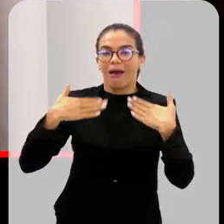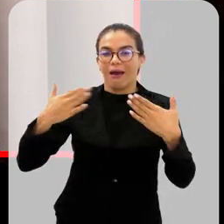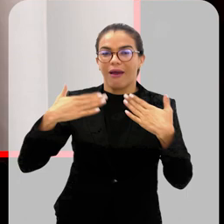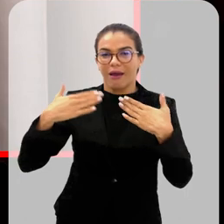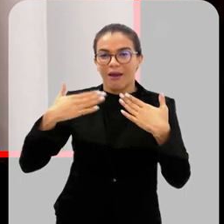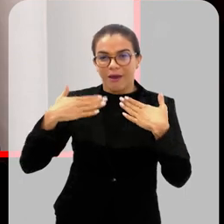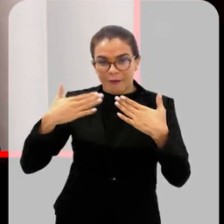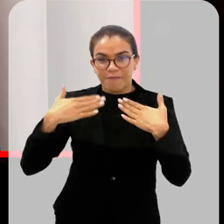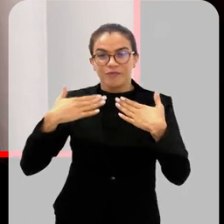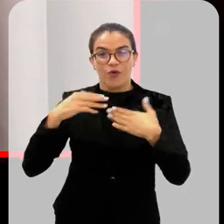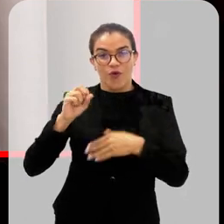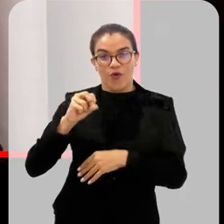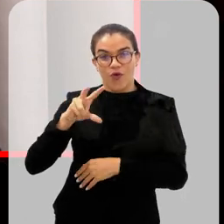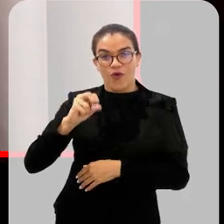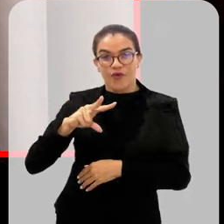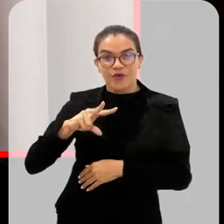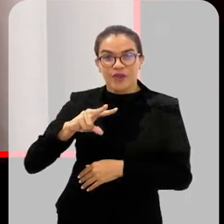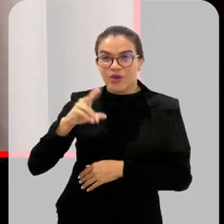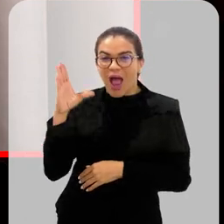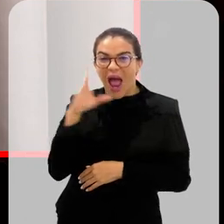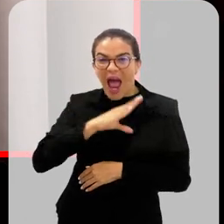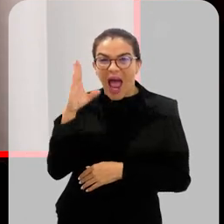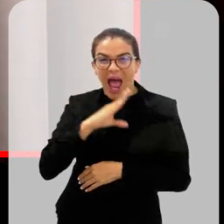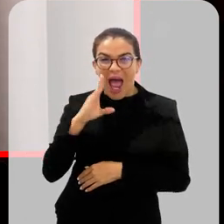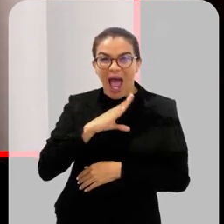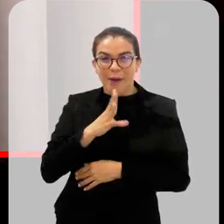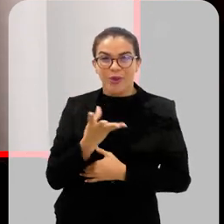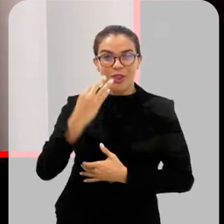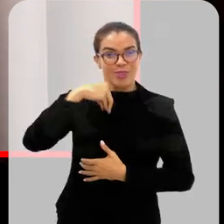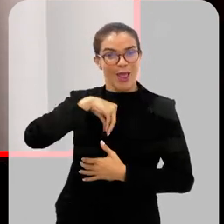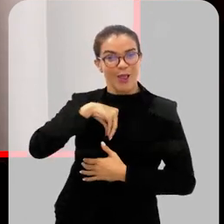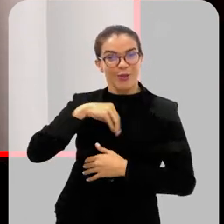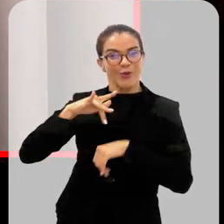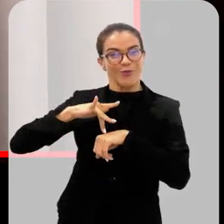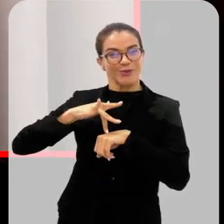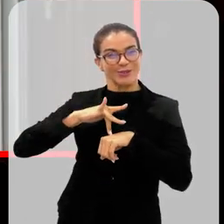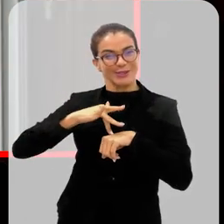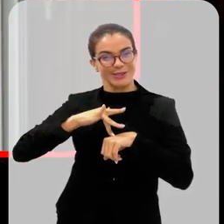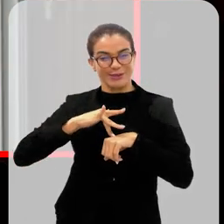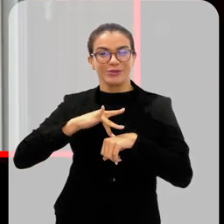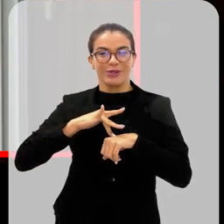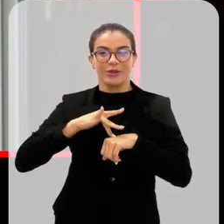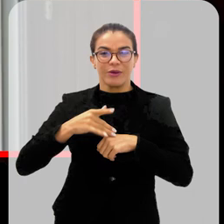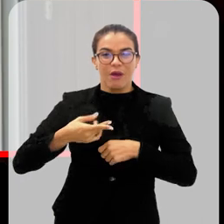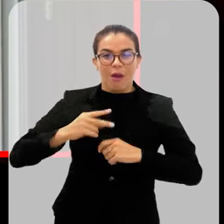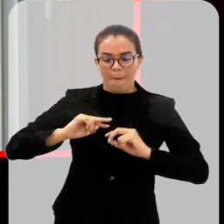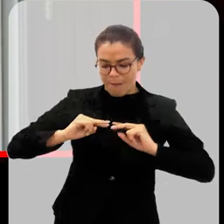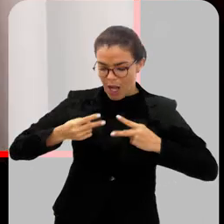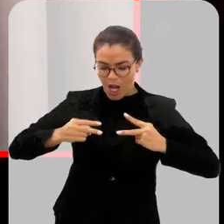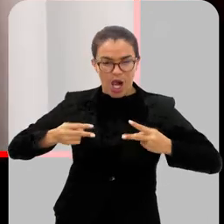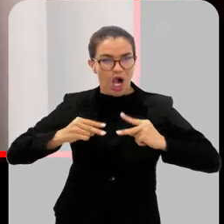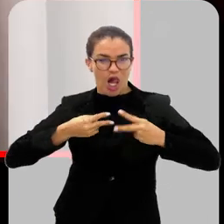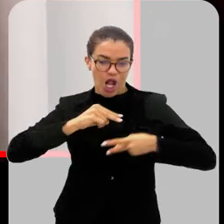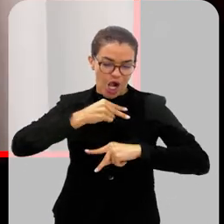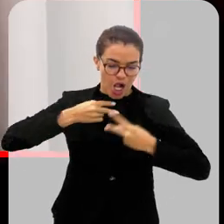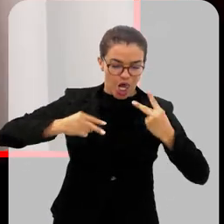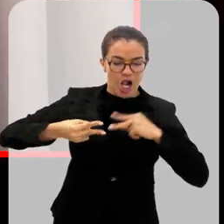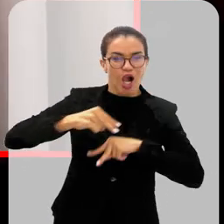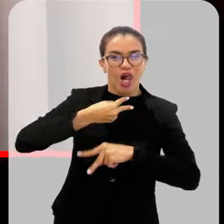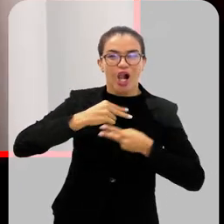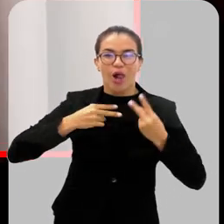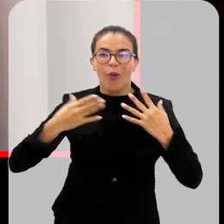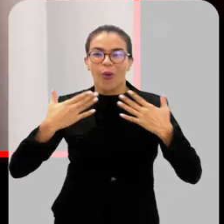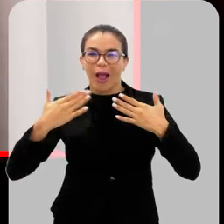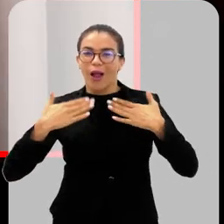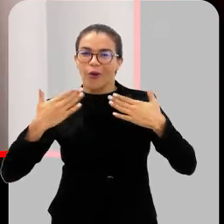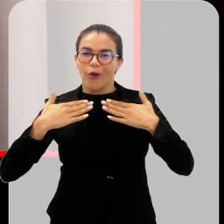o vírus multiplique mais rápido dentro do corpinho do mosquito. Então, fatores climáticos influenciam